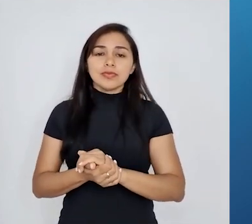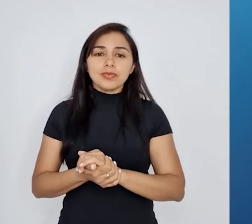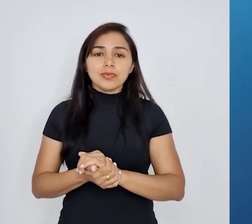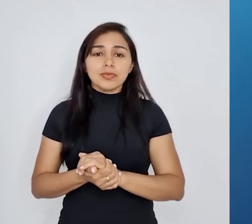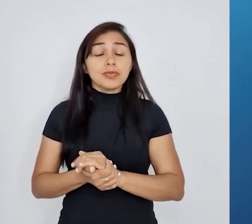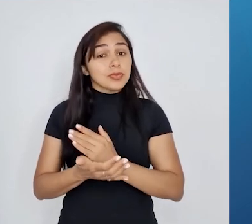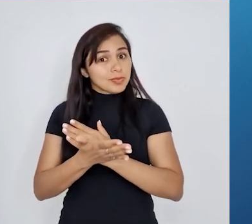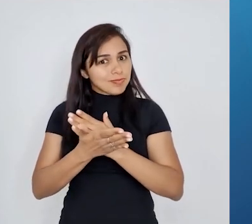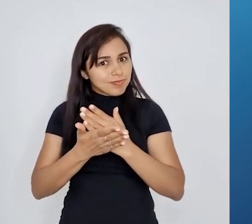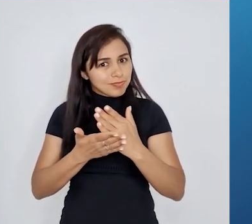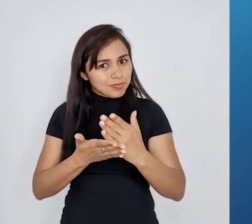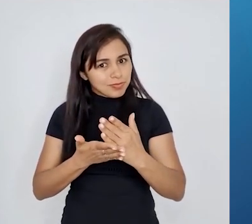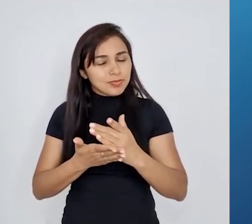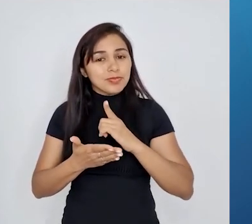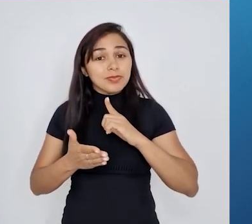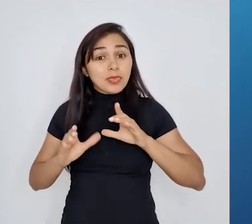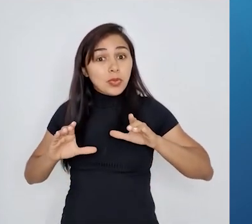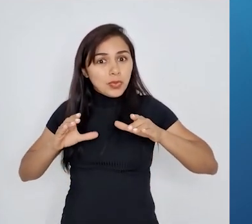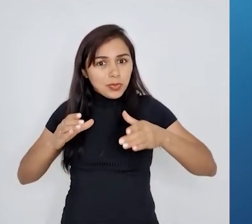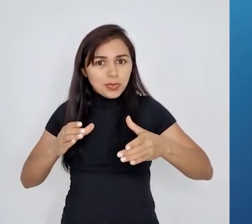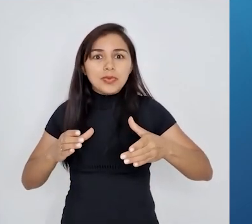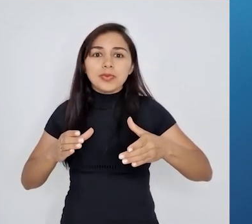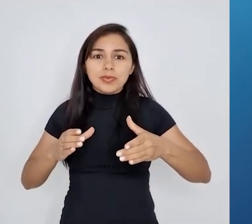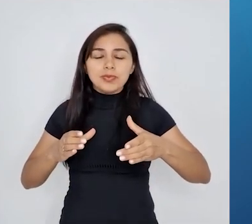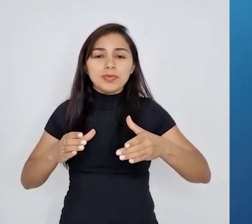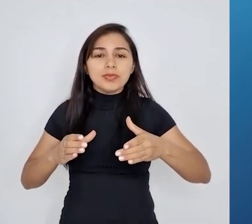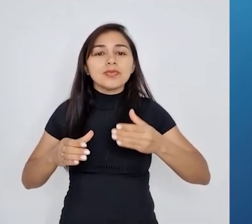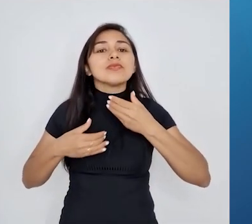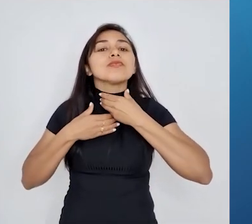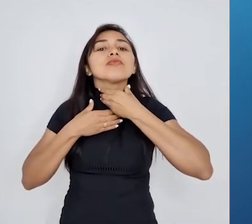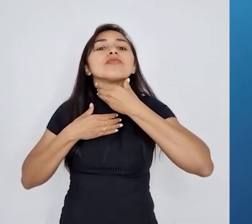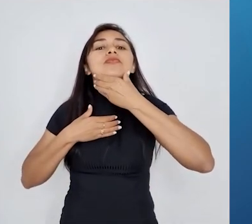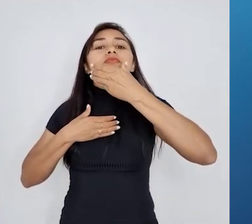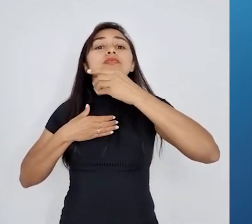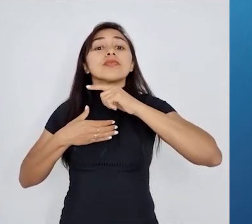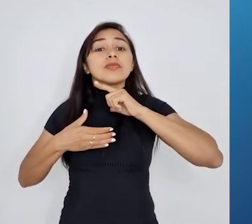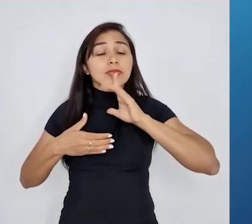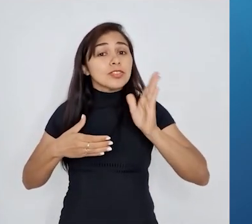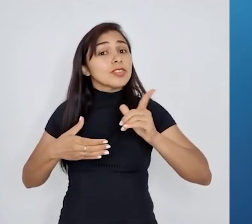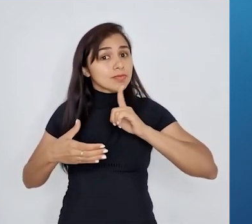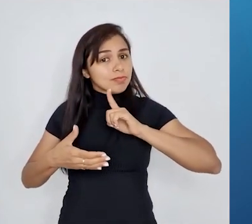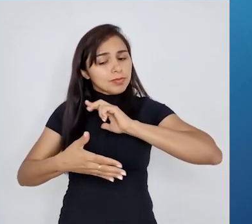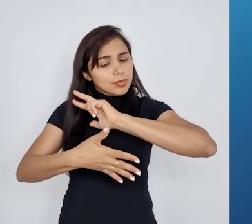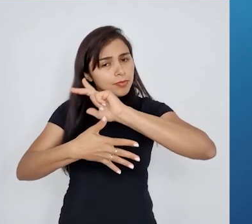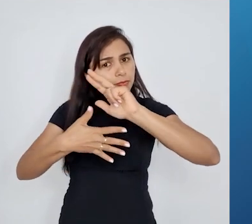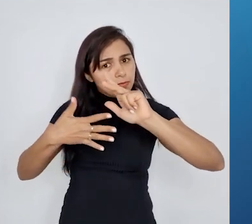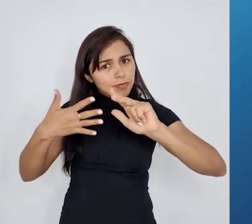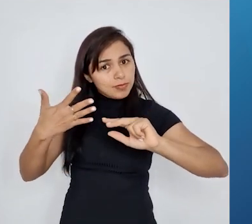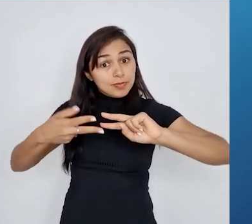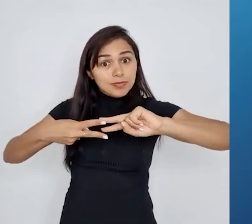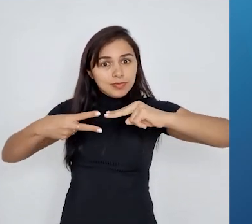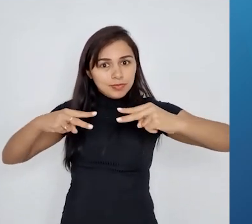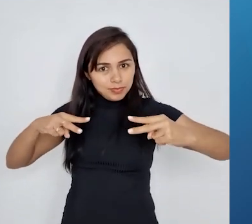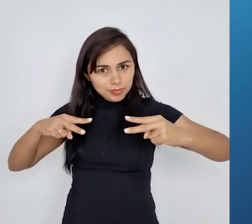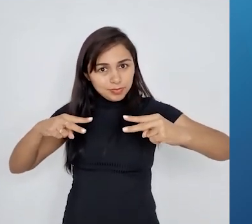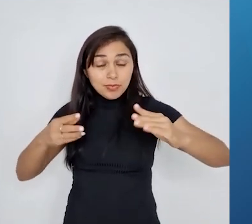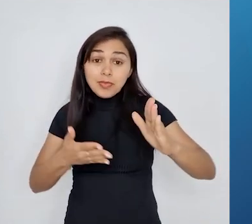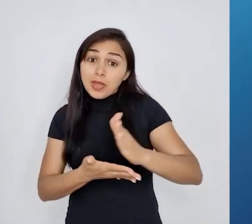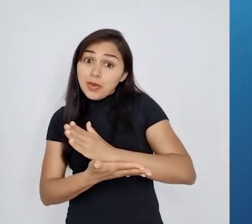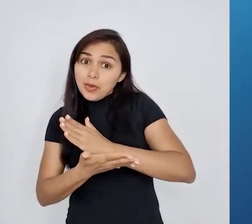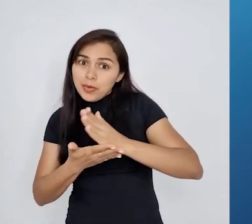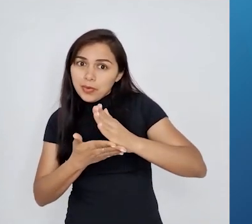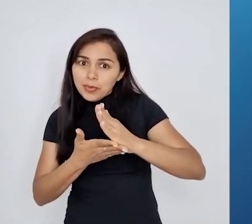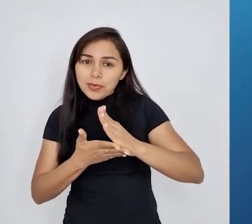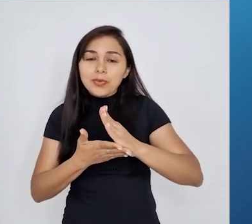início, havia uma população de ancestrais de girafas com variações genéticas em relação ao comprimento do pescoço. Alguns